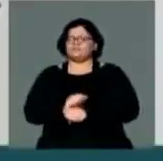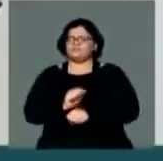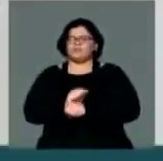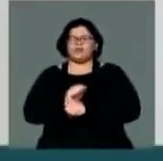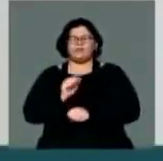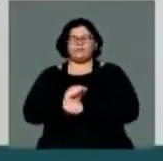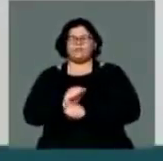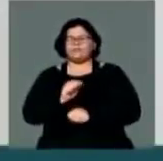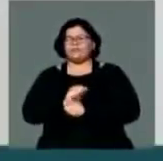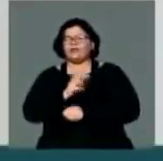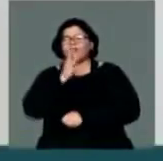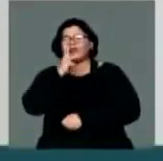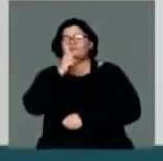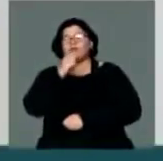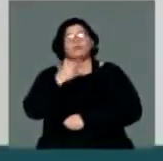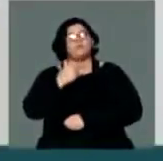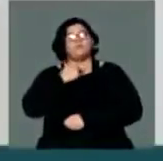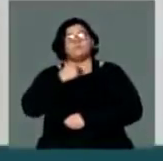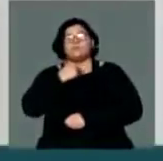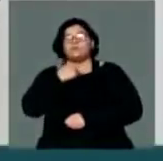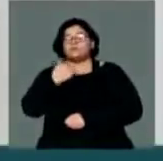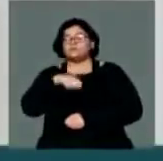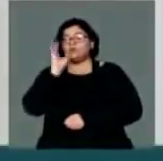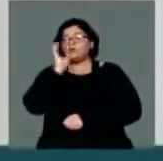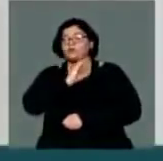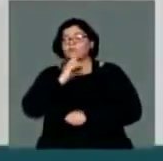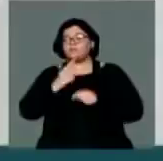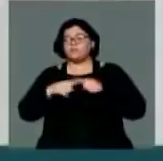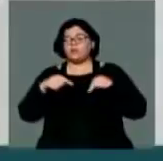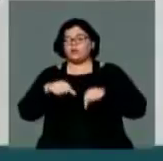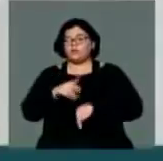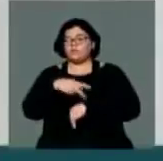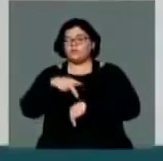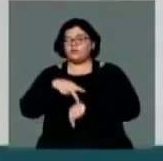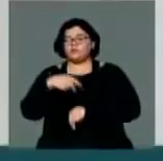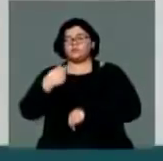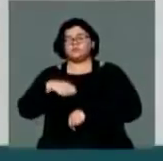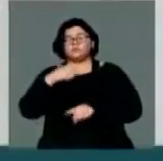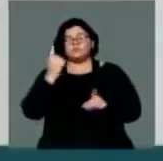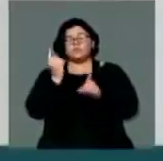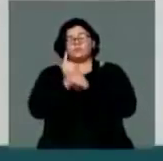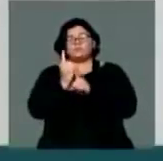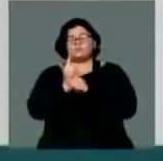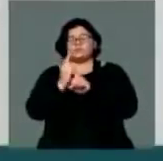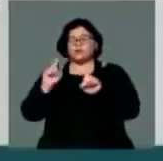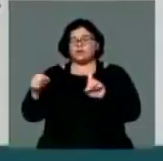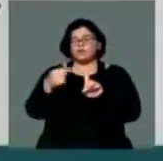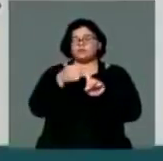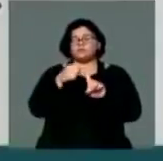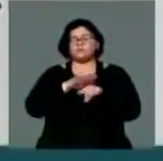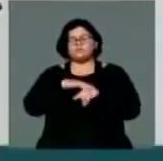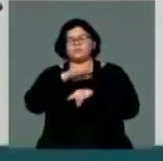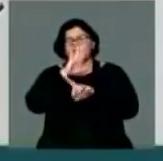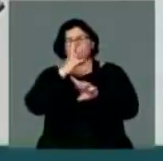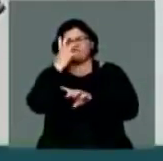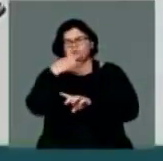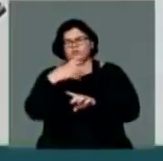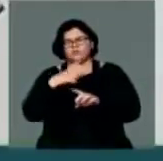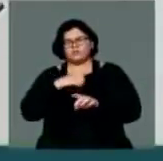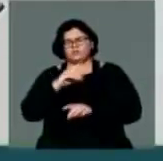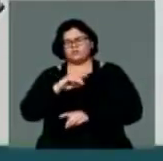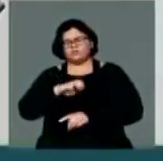com que o Estado brasileiro, nesse momento, seja ineficiente. Deve encontrar as suas diretrizes. Precisamos ter uma